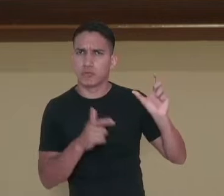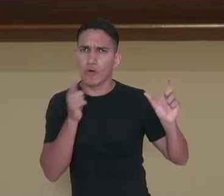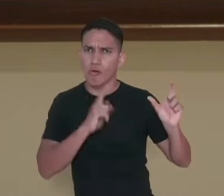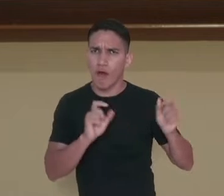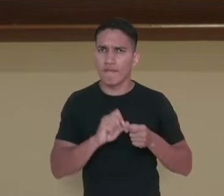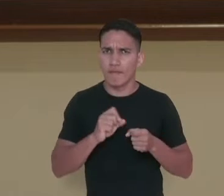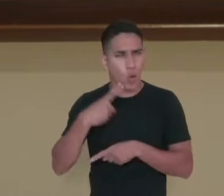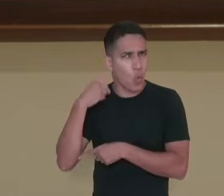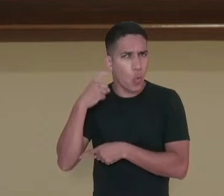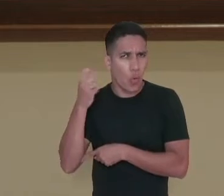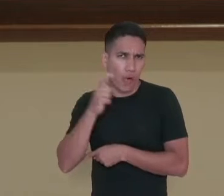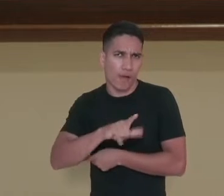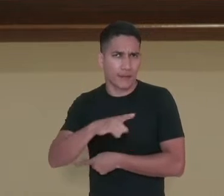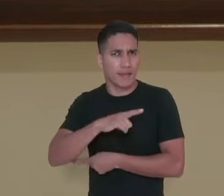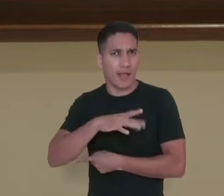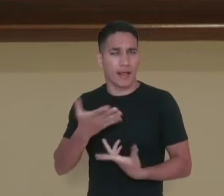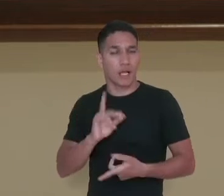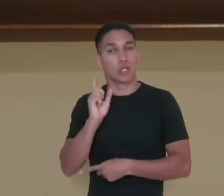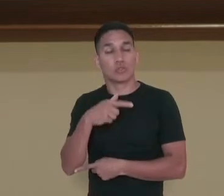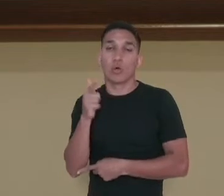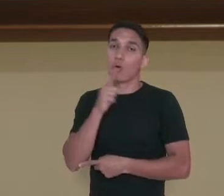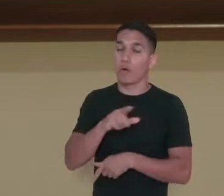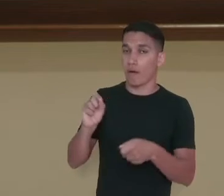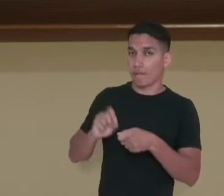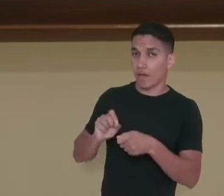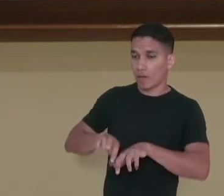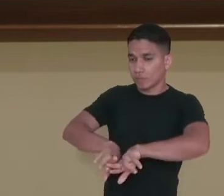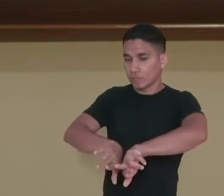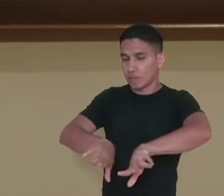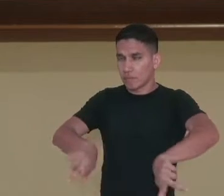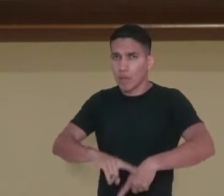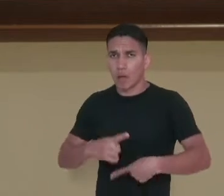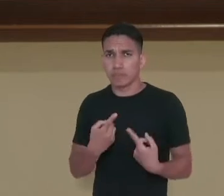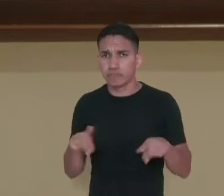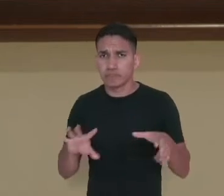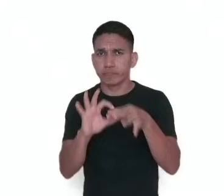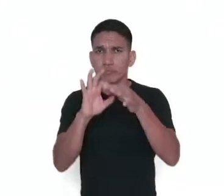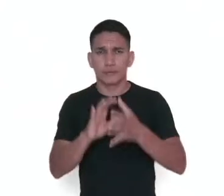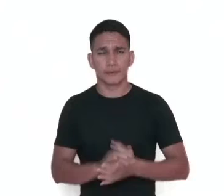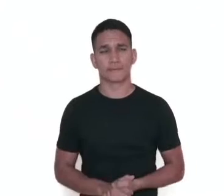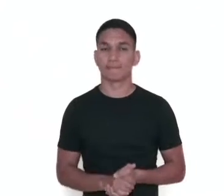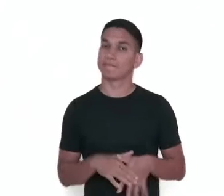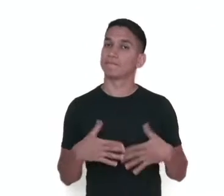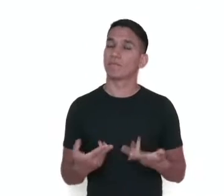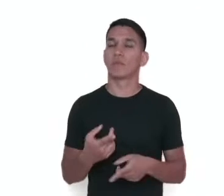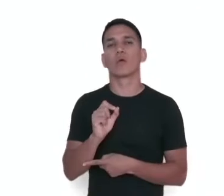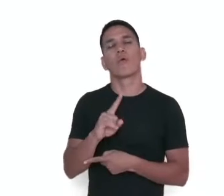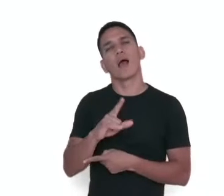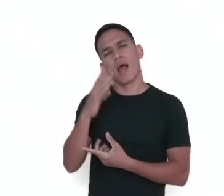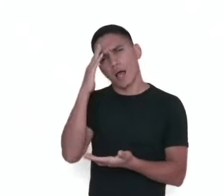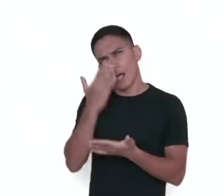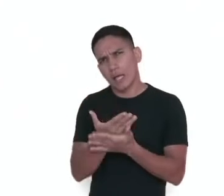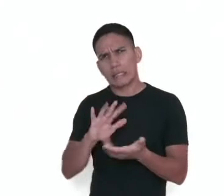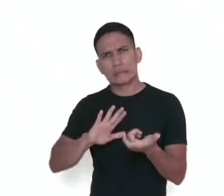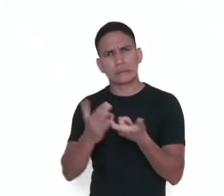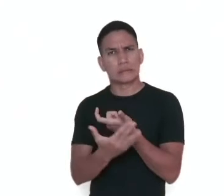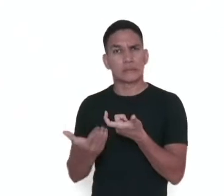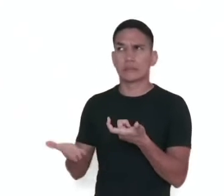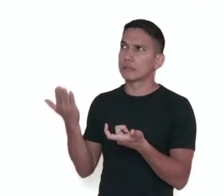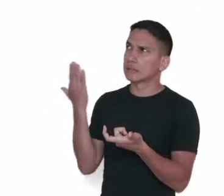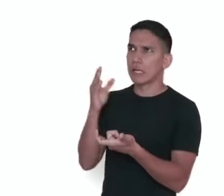ritmo? Ela pode acompanhar uma composição musical? O que seria etnomusicólogo?